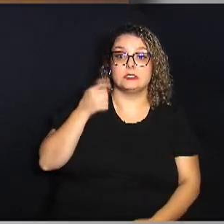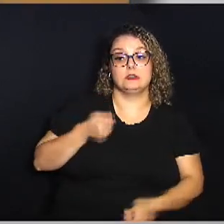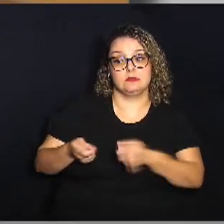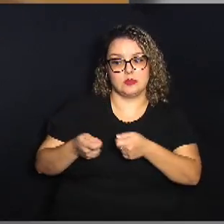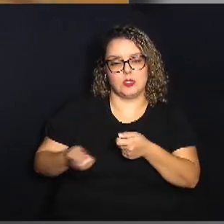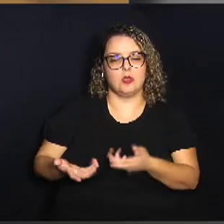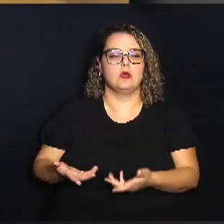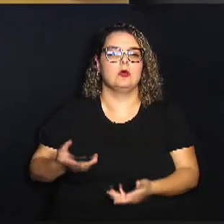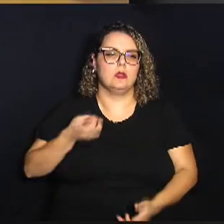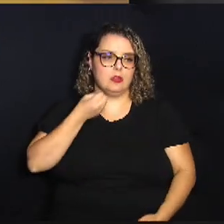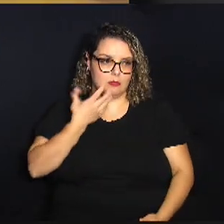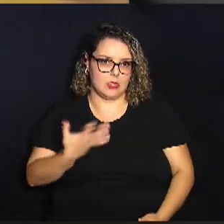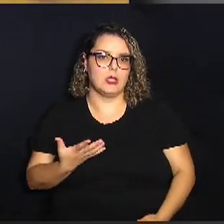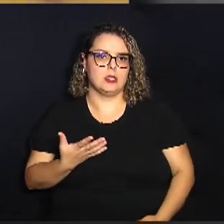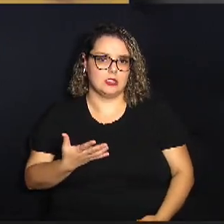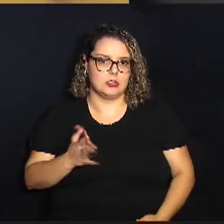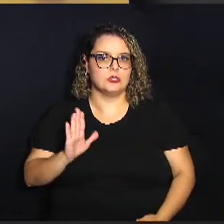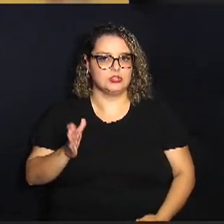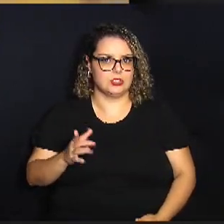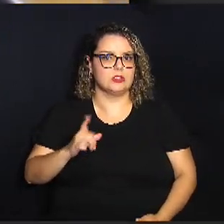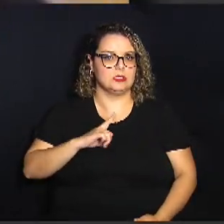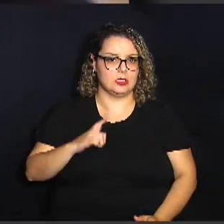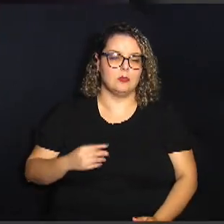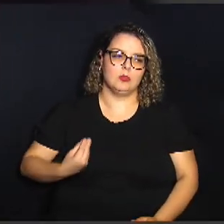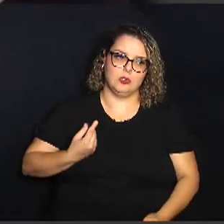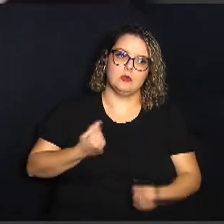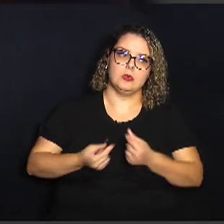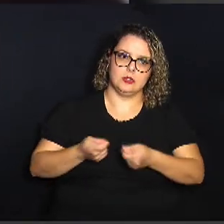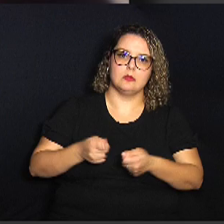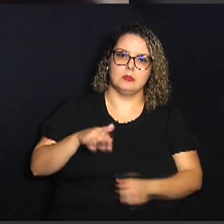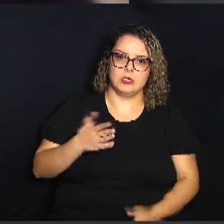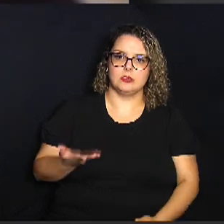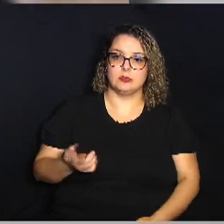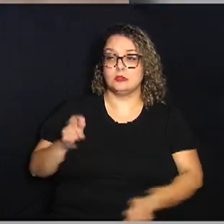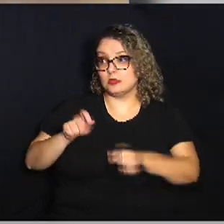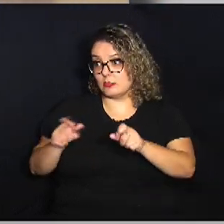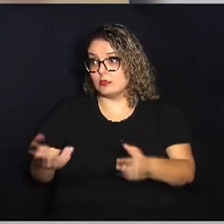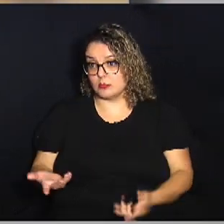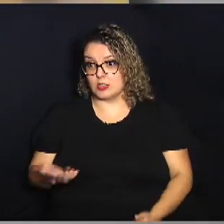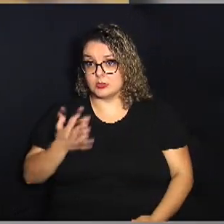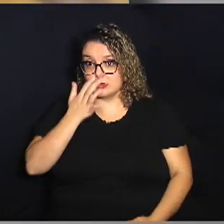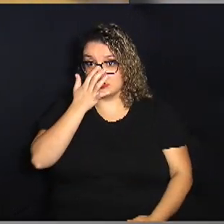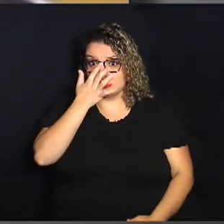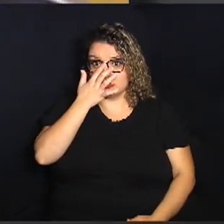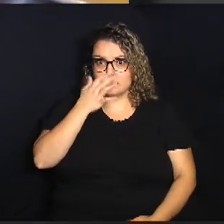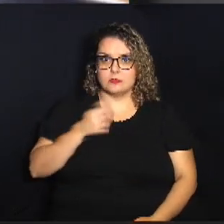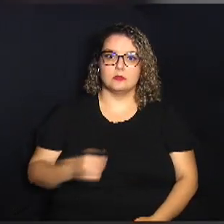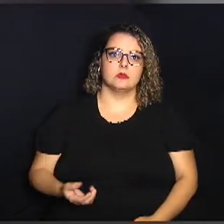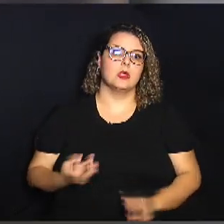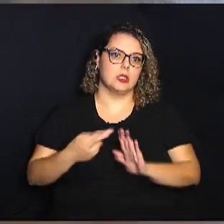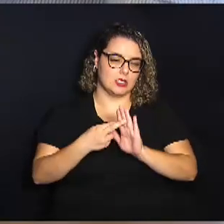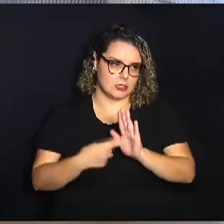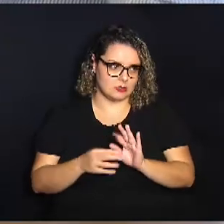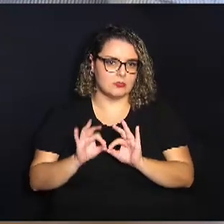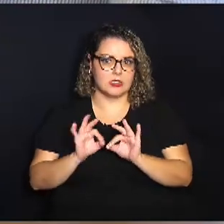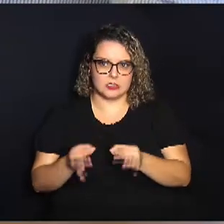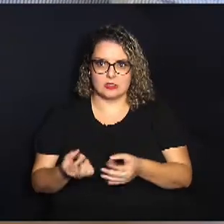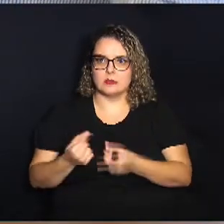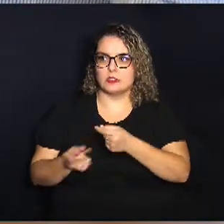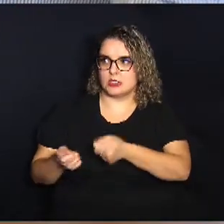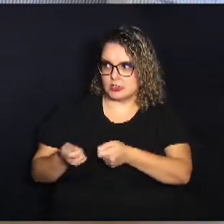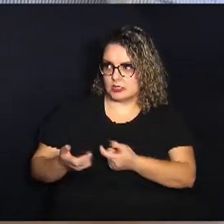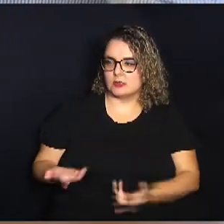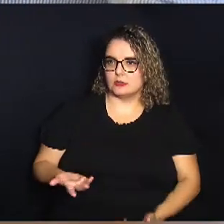bem certamente você já tem uma vida bem mais econômica o pessoal então sempre tem que buscar receitas mais simples econômicas